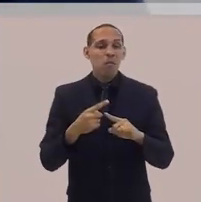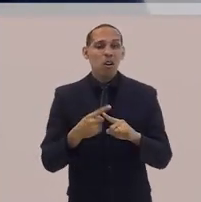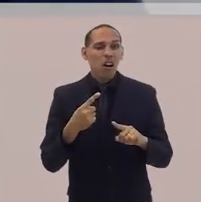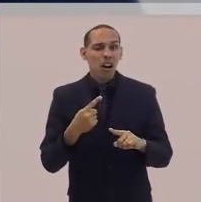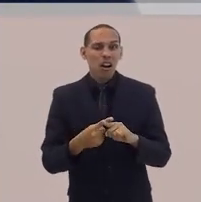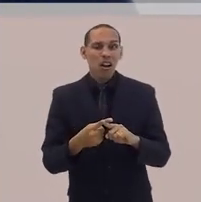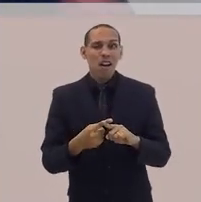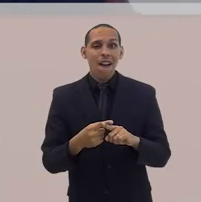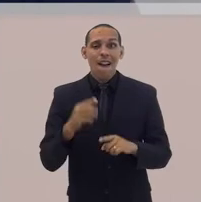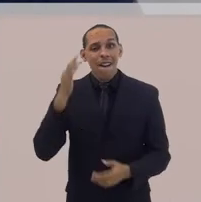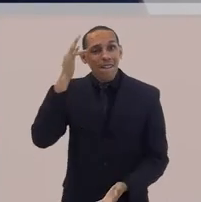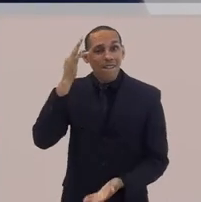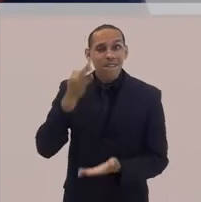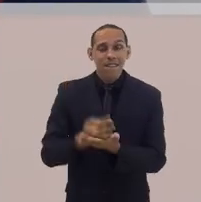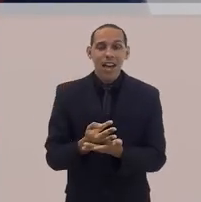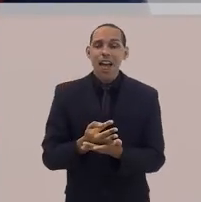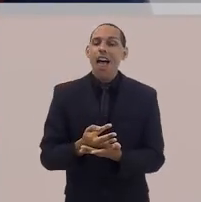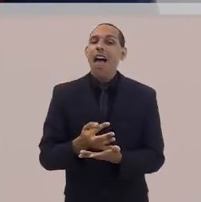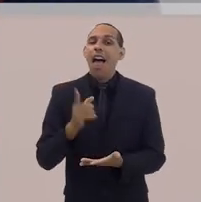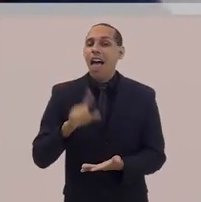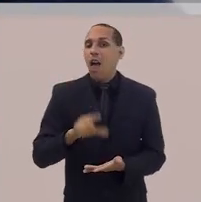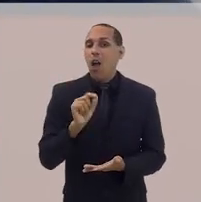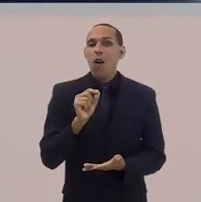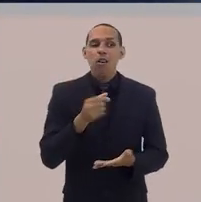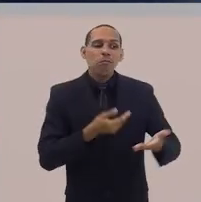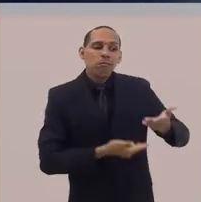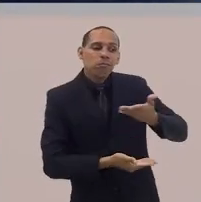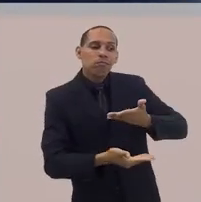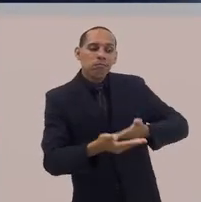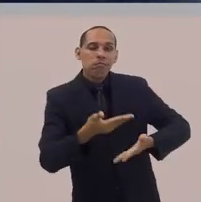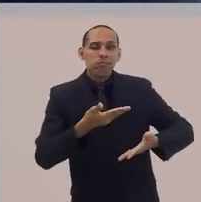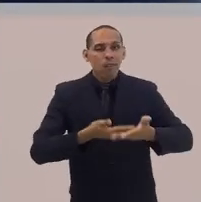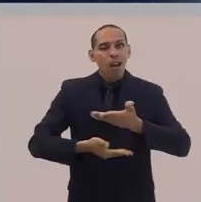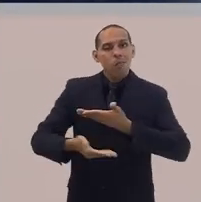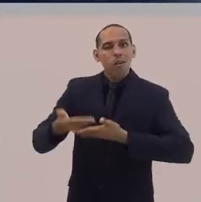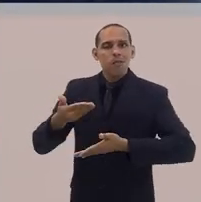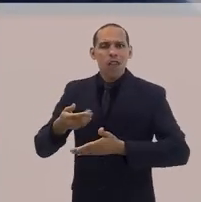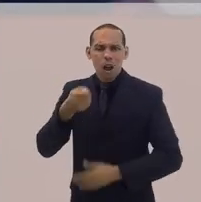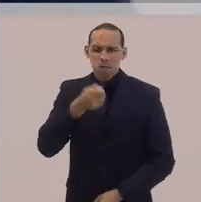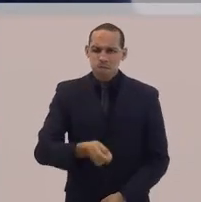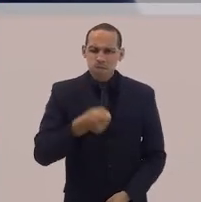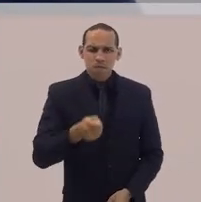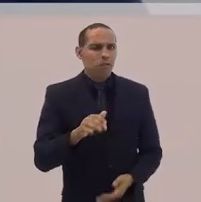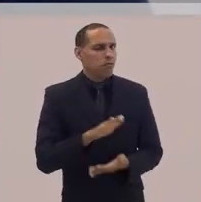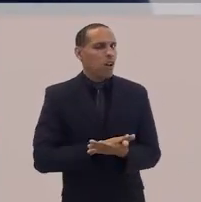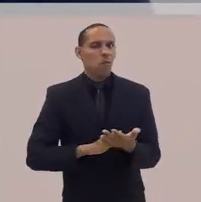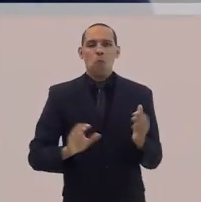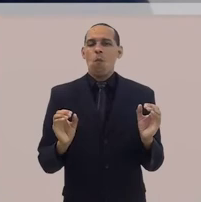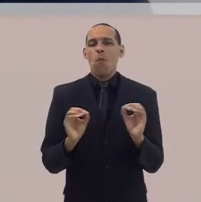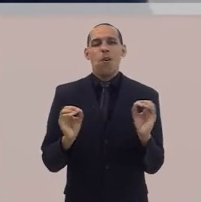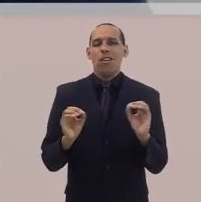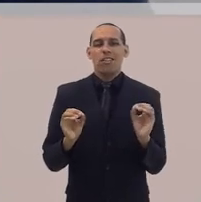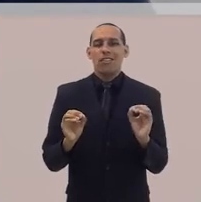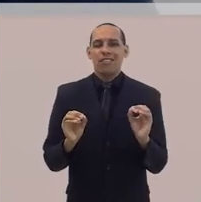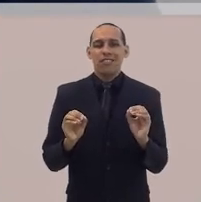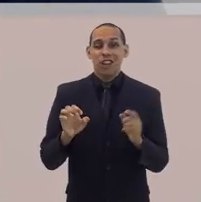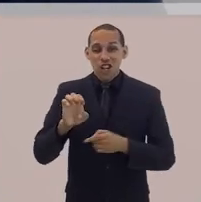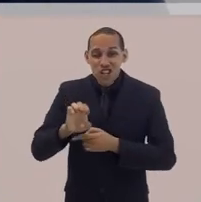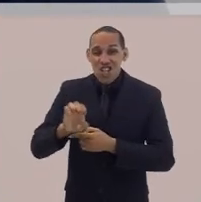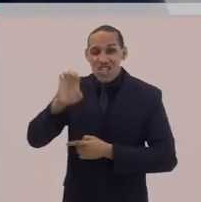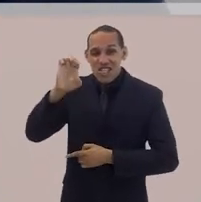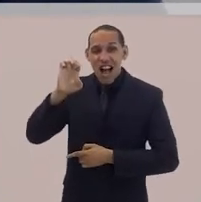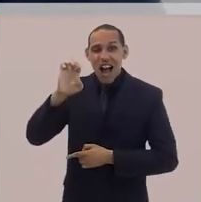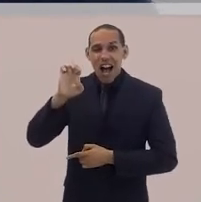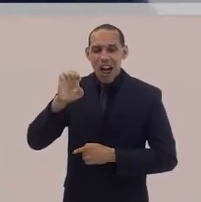para mim, você dá testemunho, você compartilha, você não impõe, você não usa o